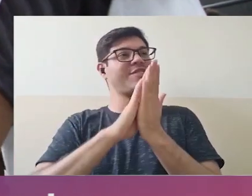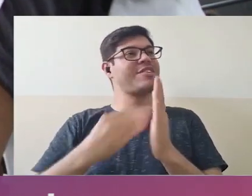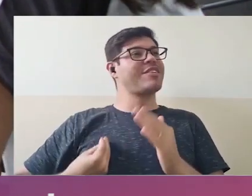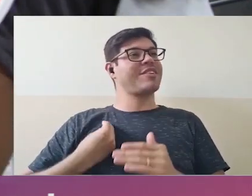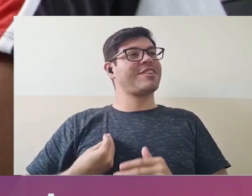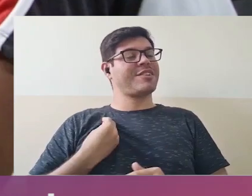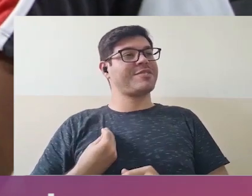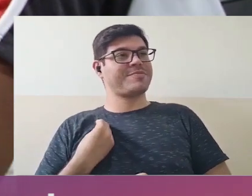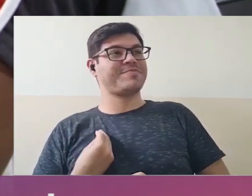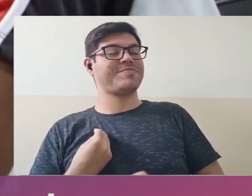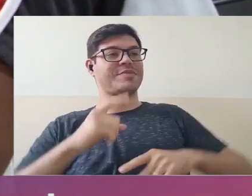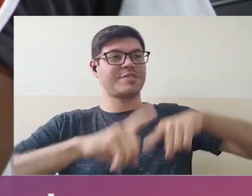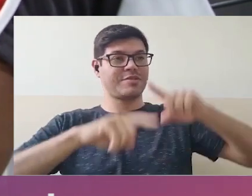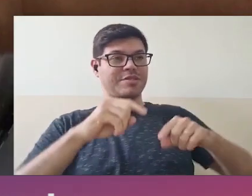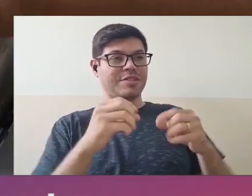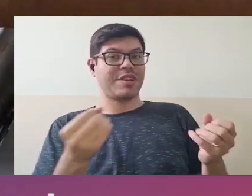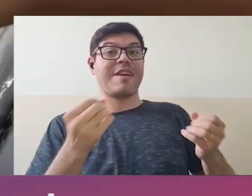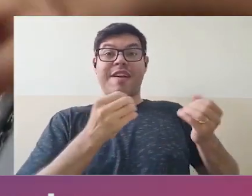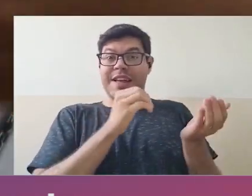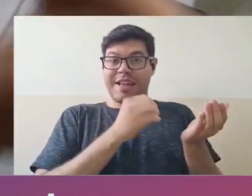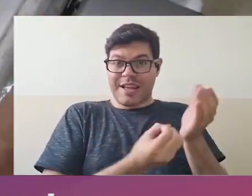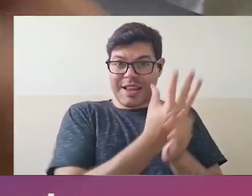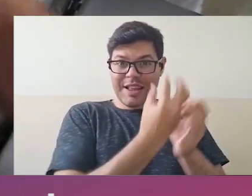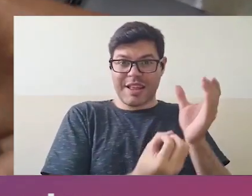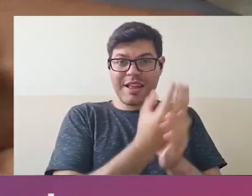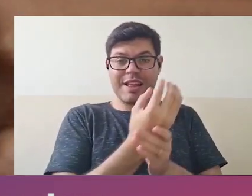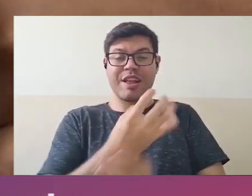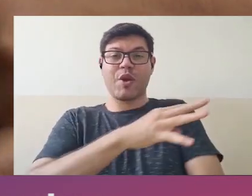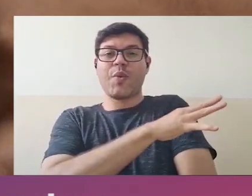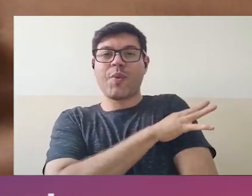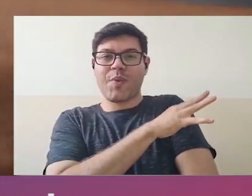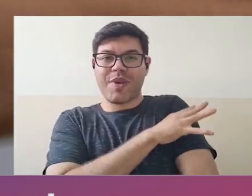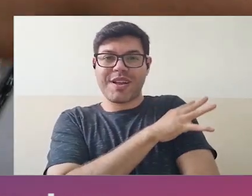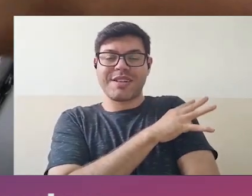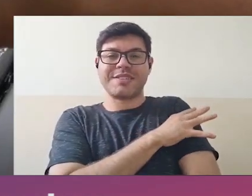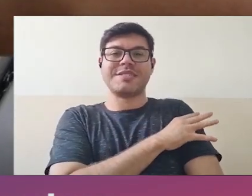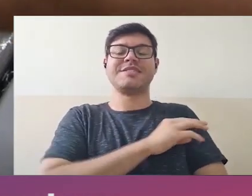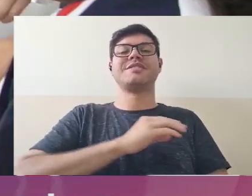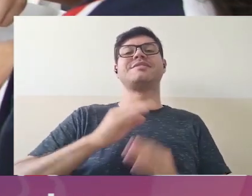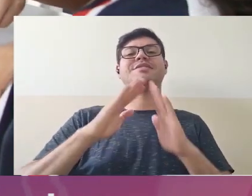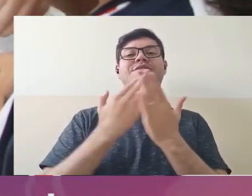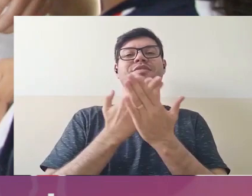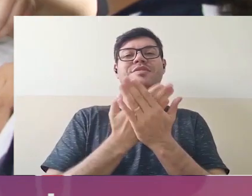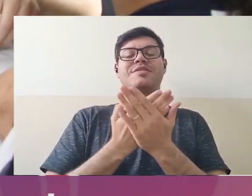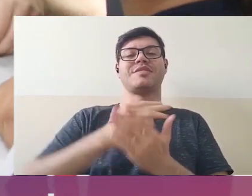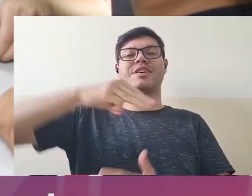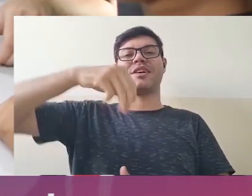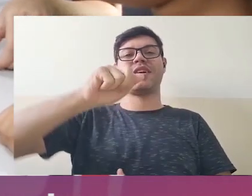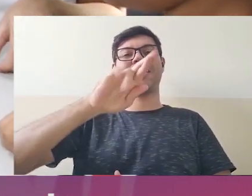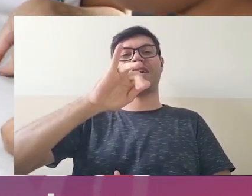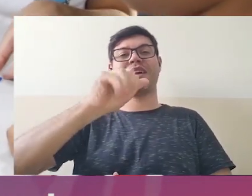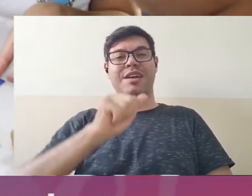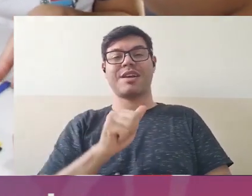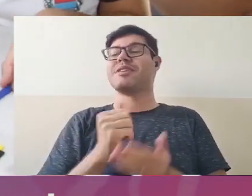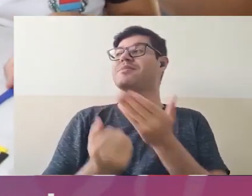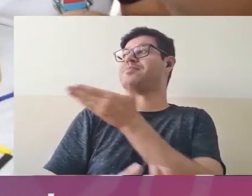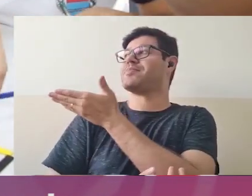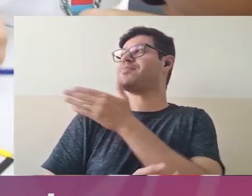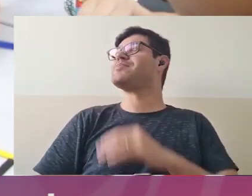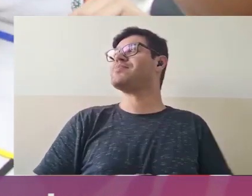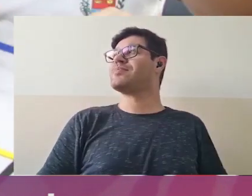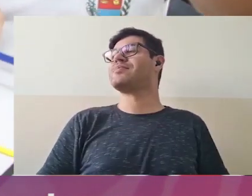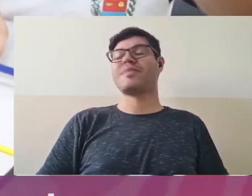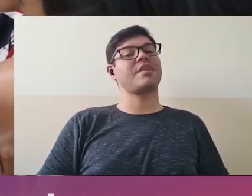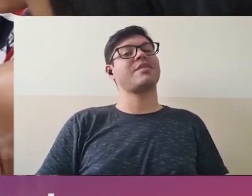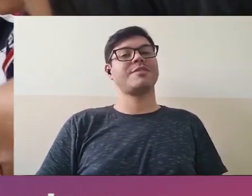realizada com os materiais do MindLab, desenvolvida para os alunos da quarta série da MIF Maria Zélia Padovani Martins Pereira,